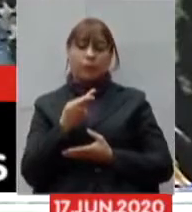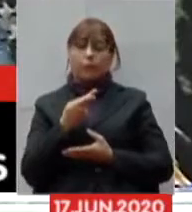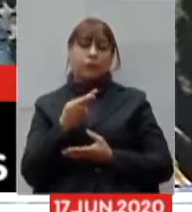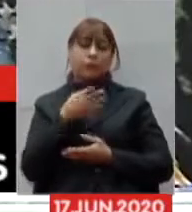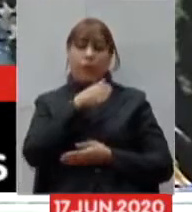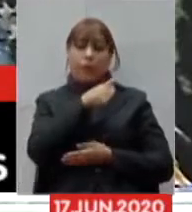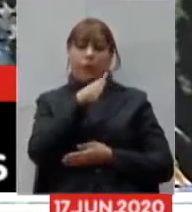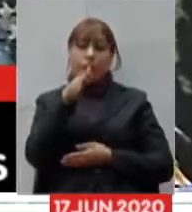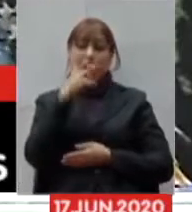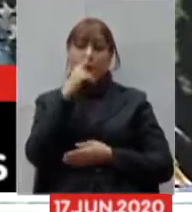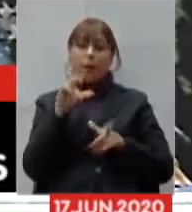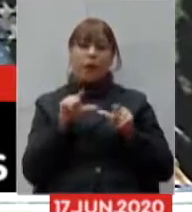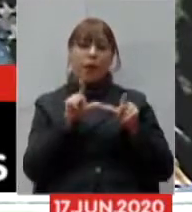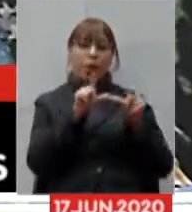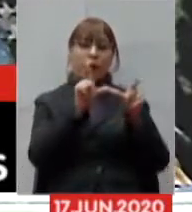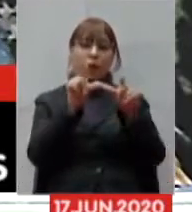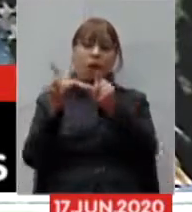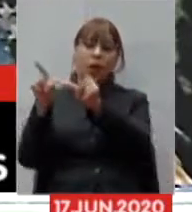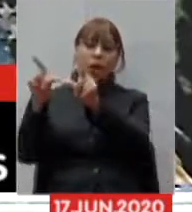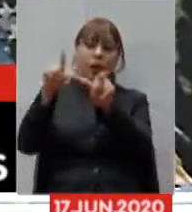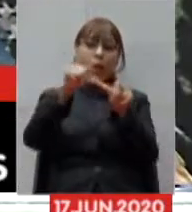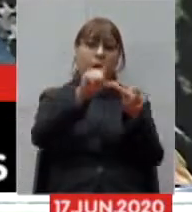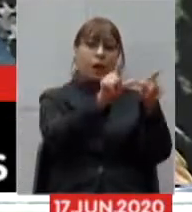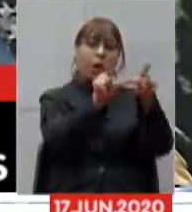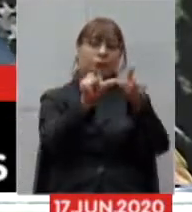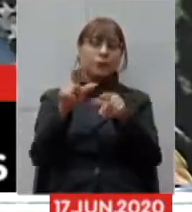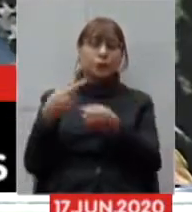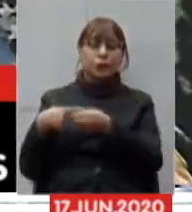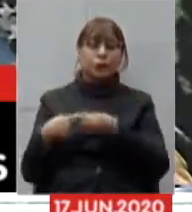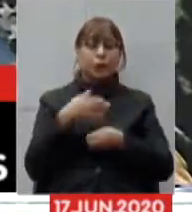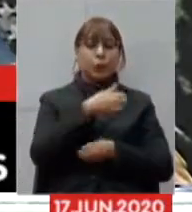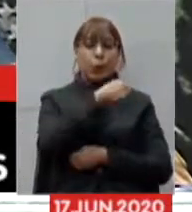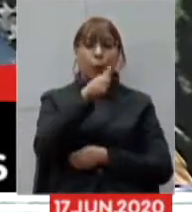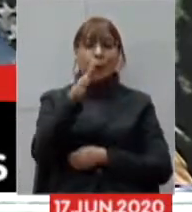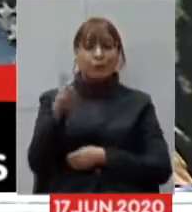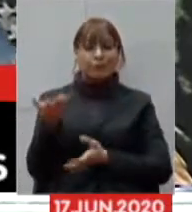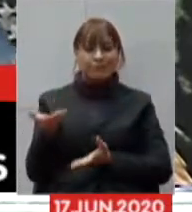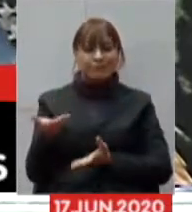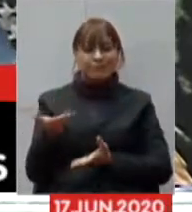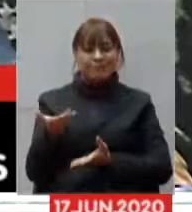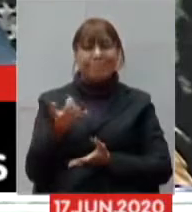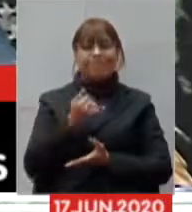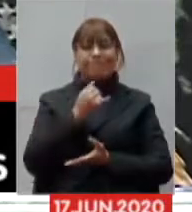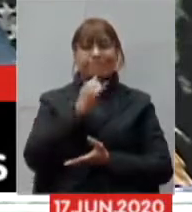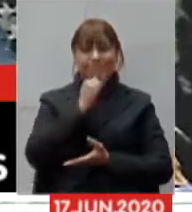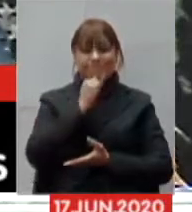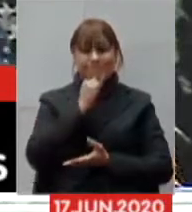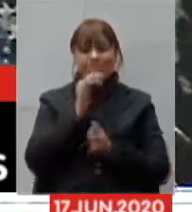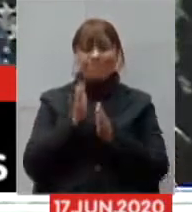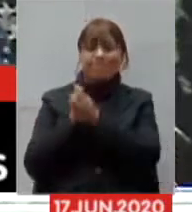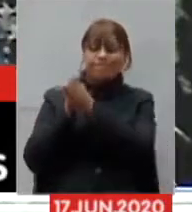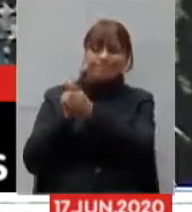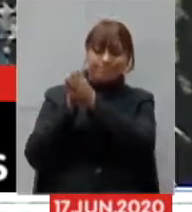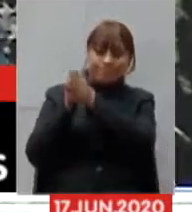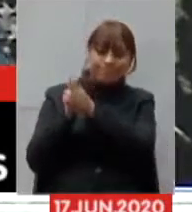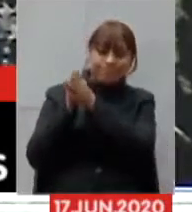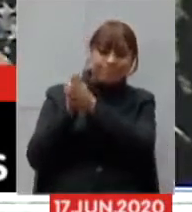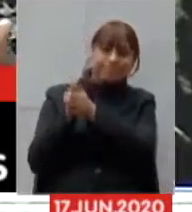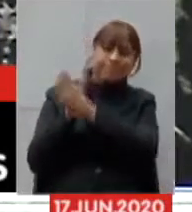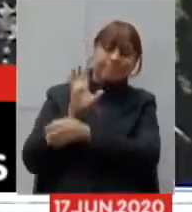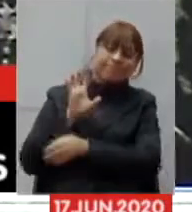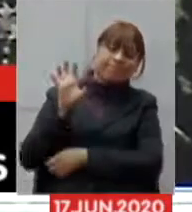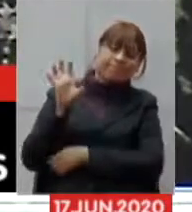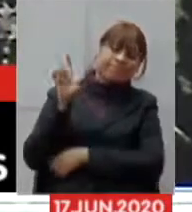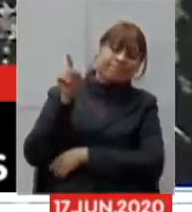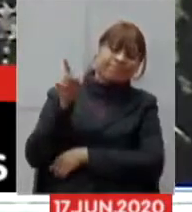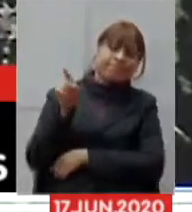os cantos de Minas Gerais lá no nosso Vale de Ectionha onde a gente ainda poder